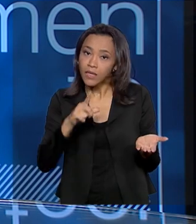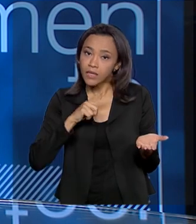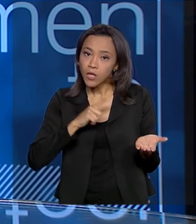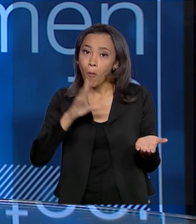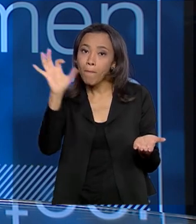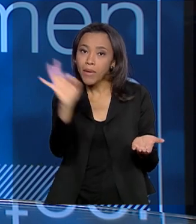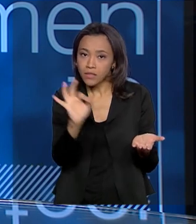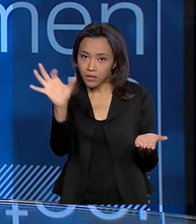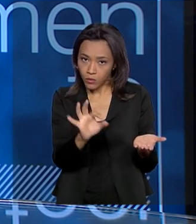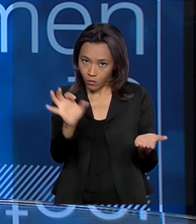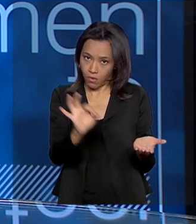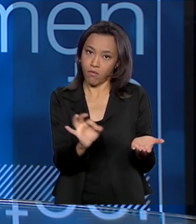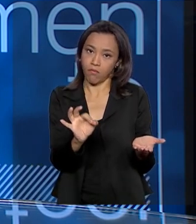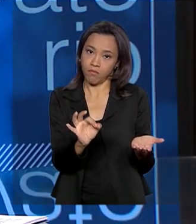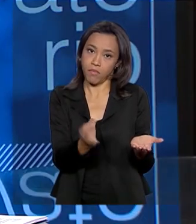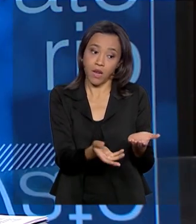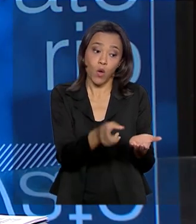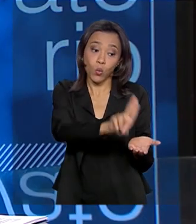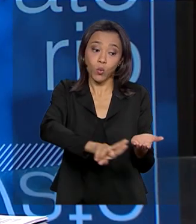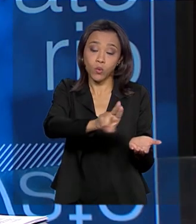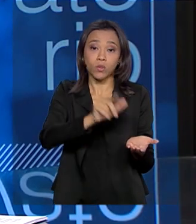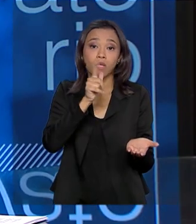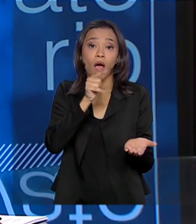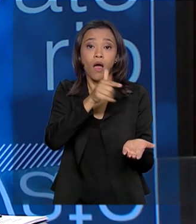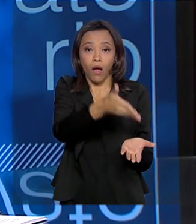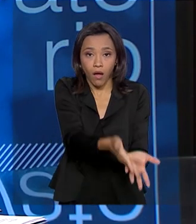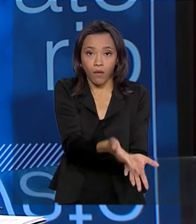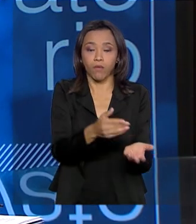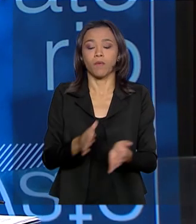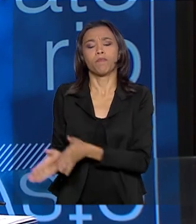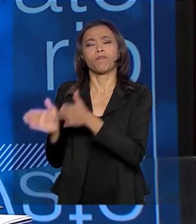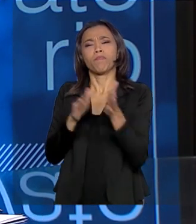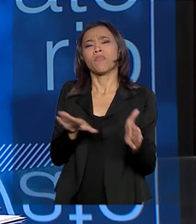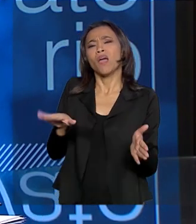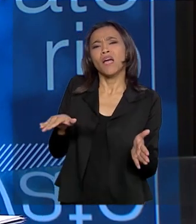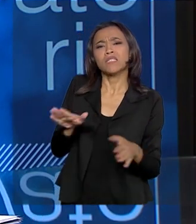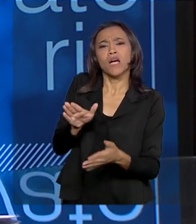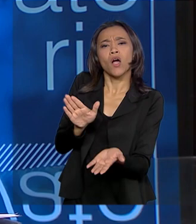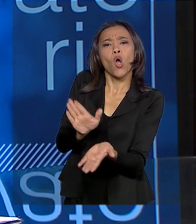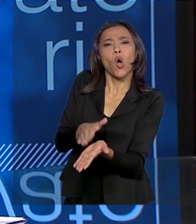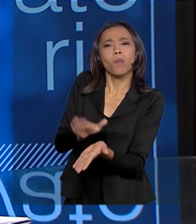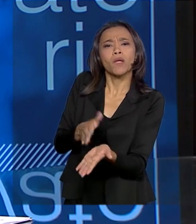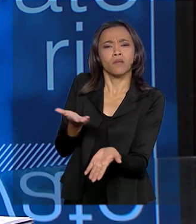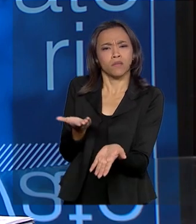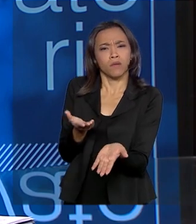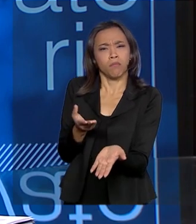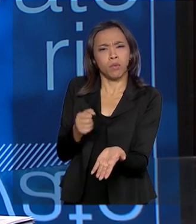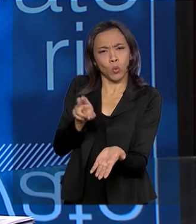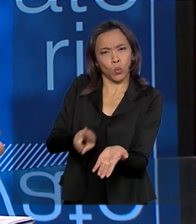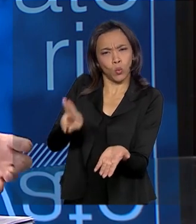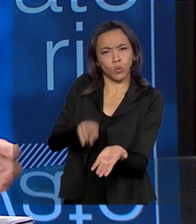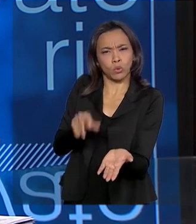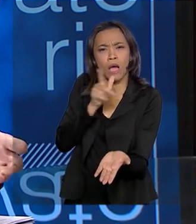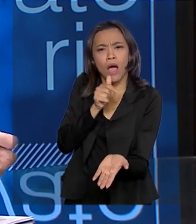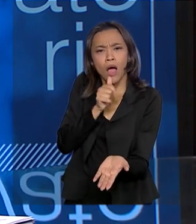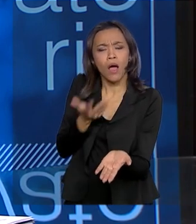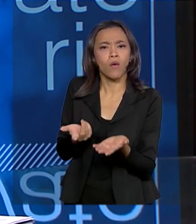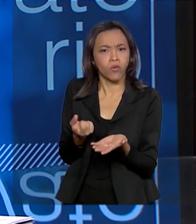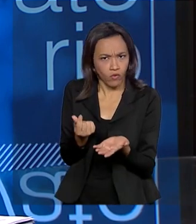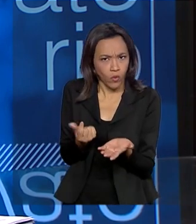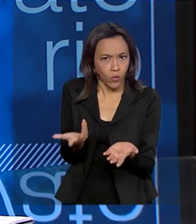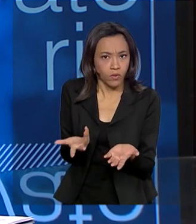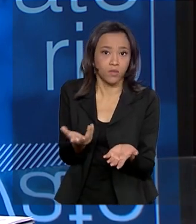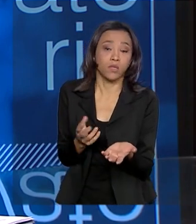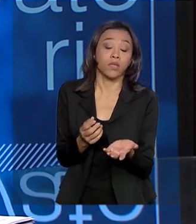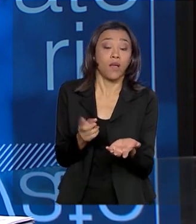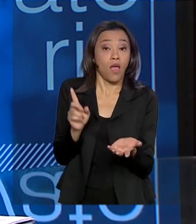captação de água bruta. Essa cobrança pelo uso dos recursos hídricos, ela vem a partir